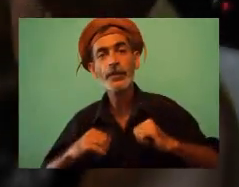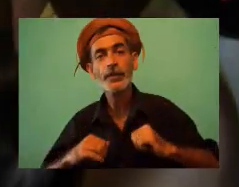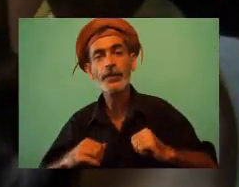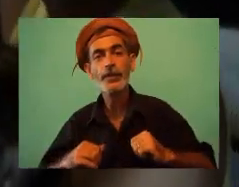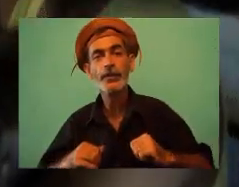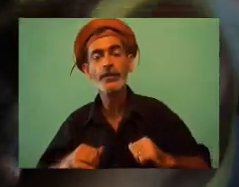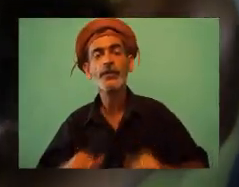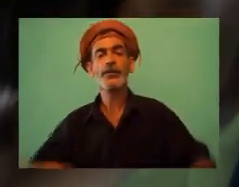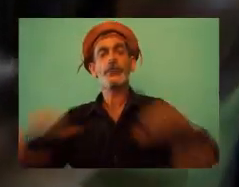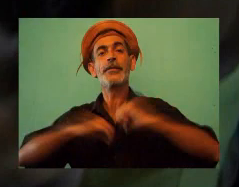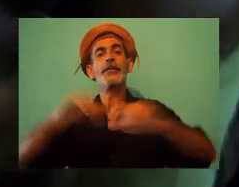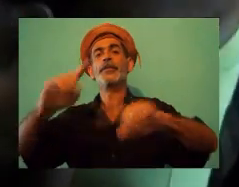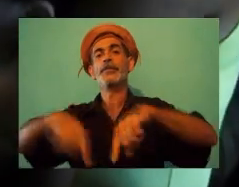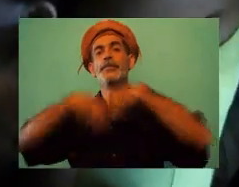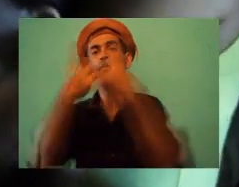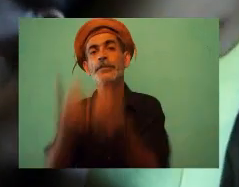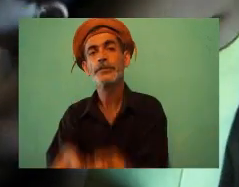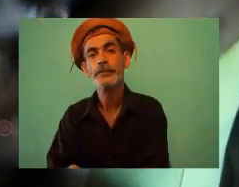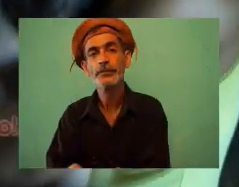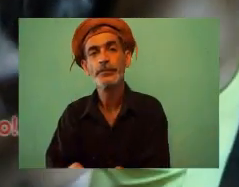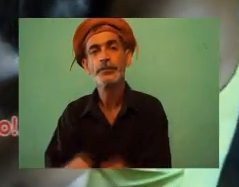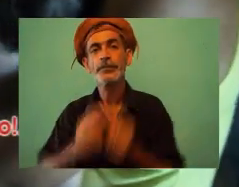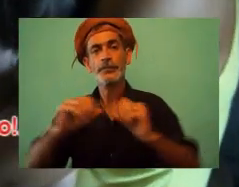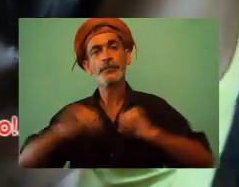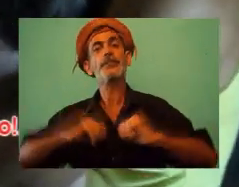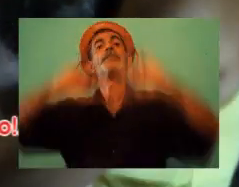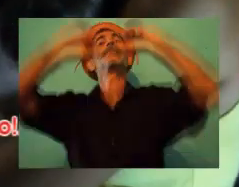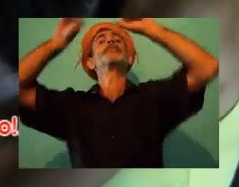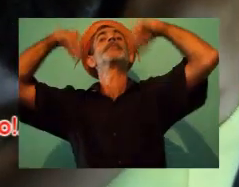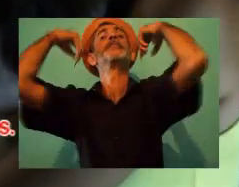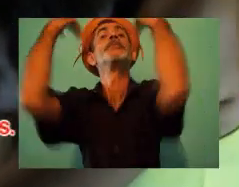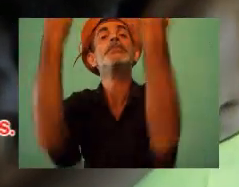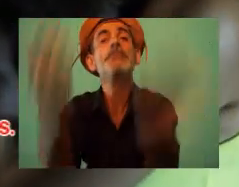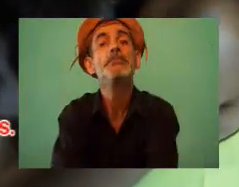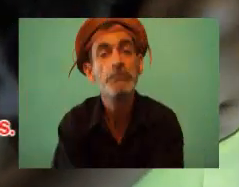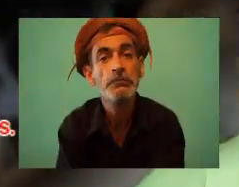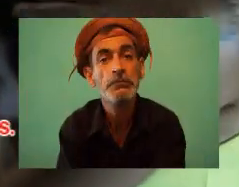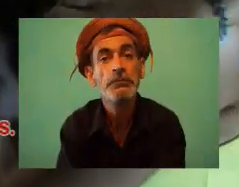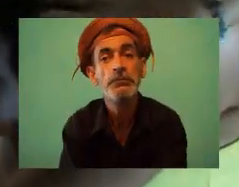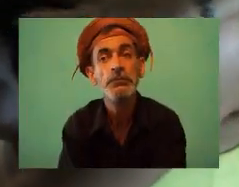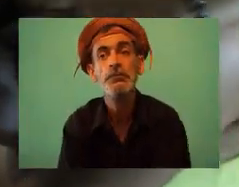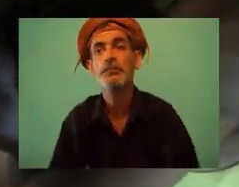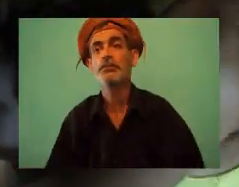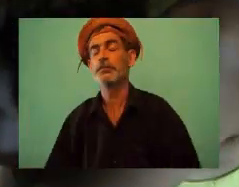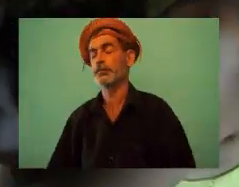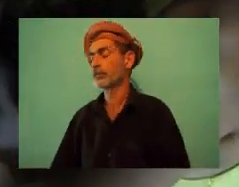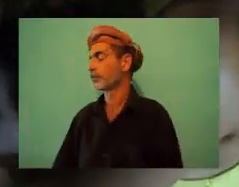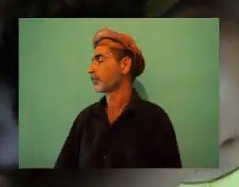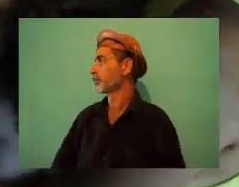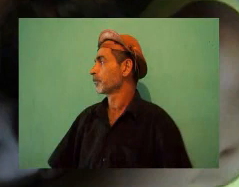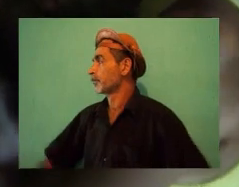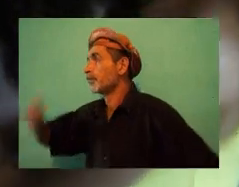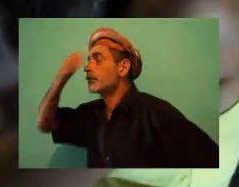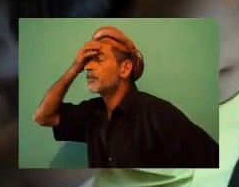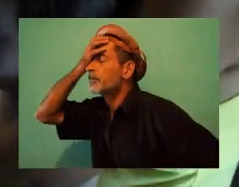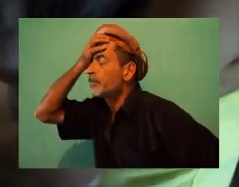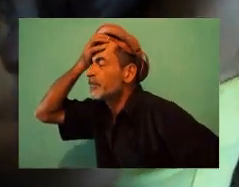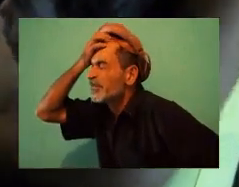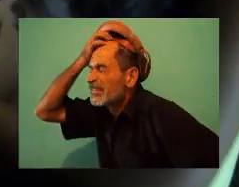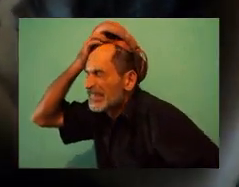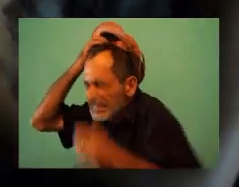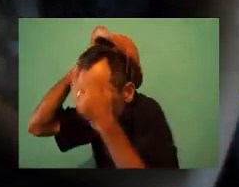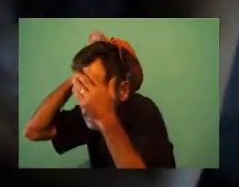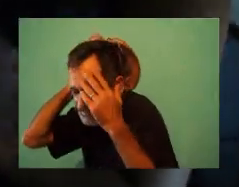Eu, eu de novo, outra vez Essa parte da música, essa